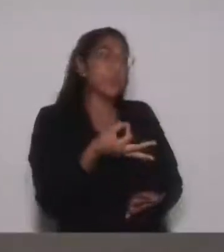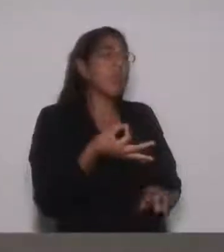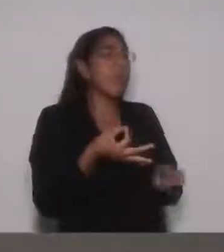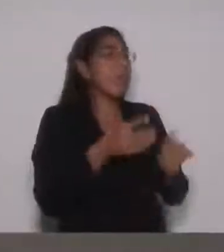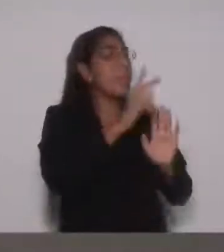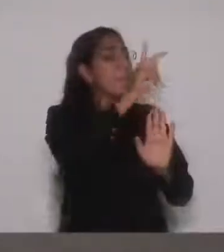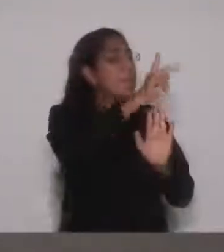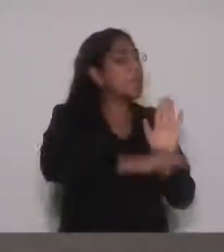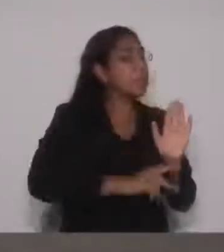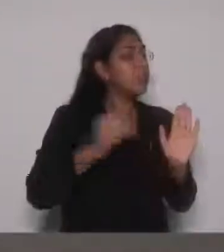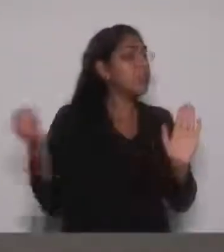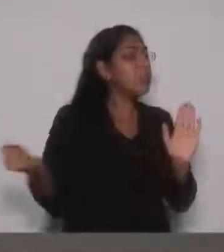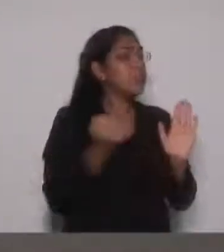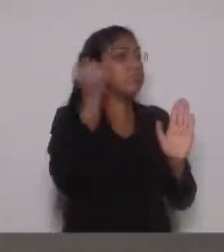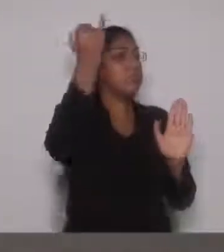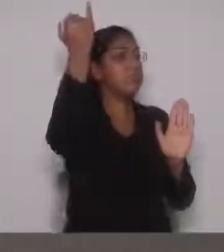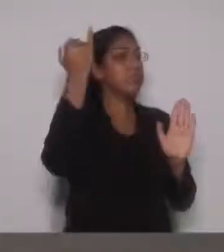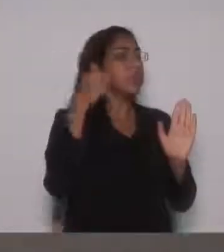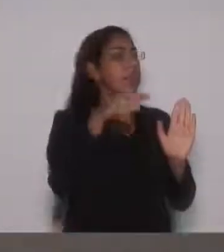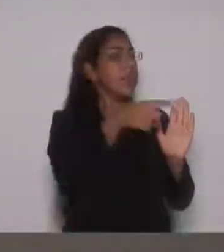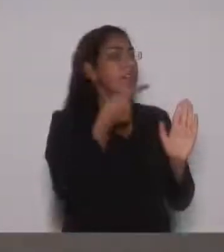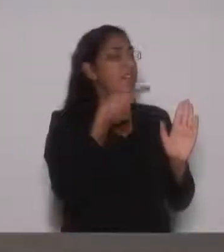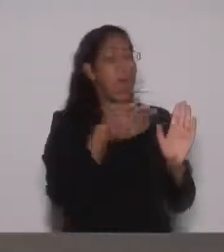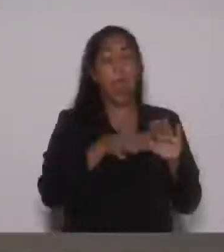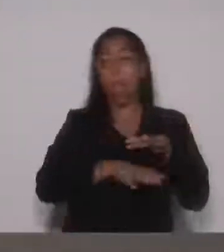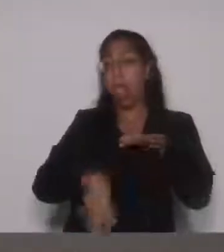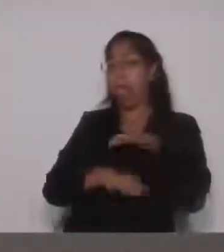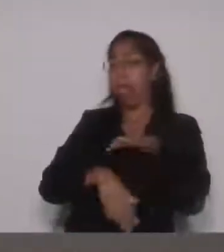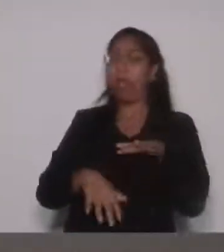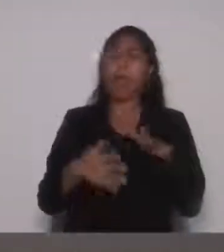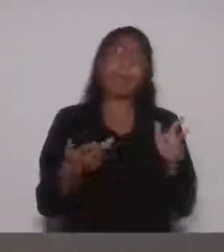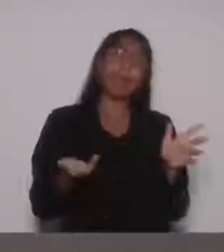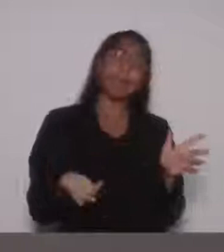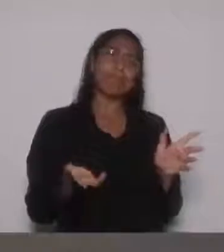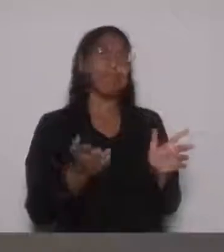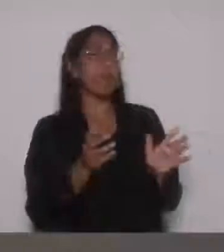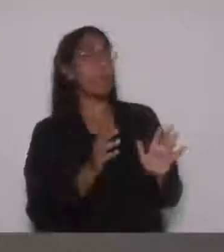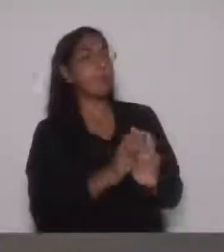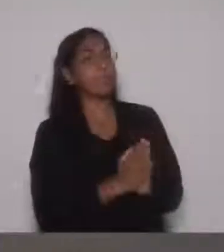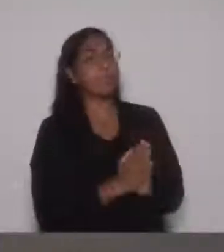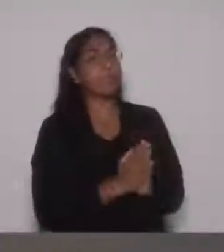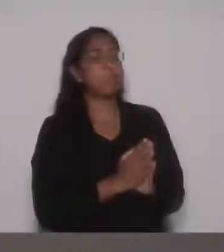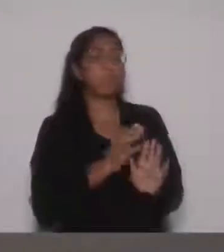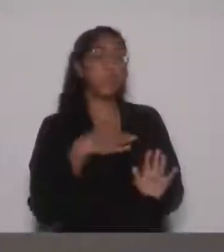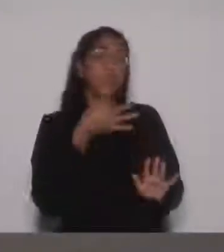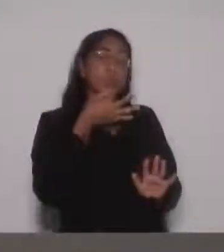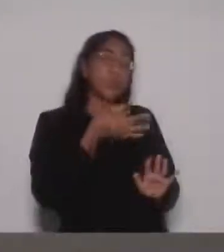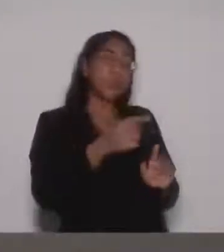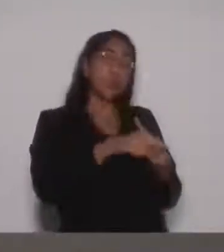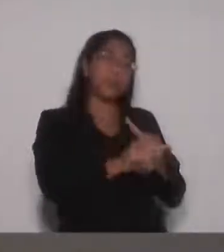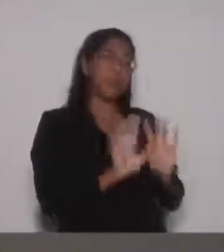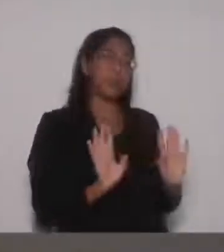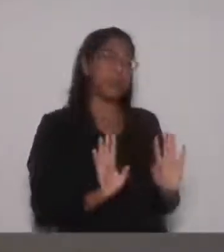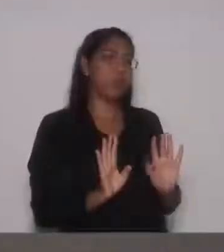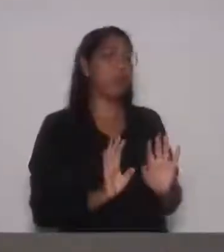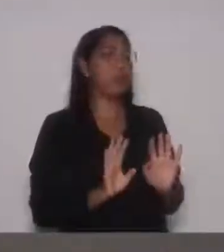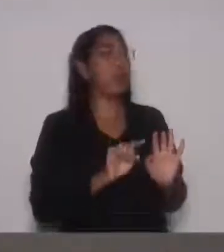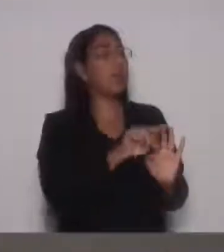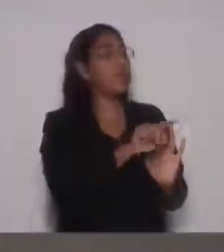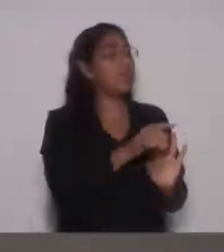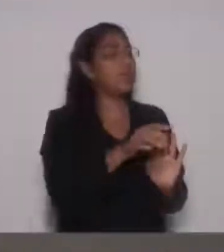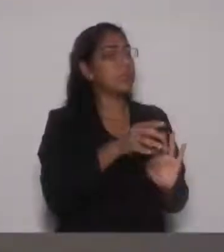importância, como baixar o nível, eu acho que o senhor pecou em certa parte. E eu acho que nenhum vereador subiu aqui